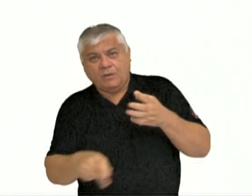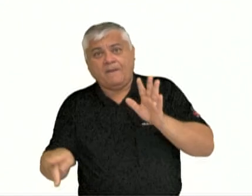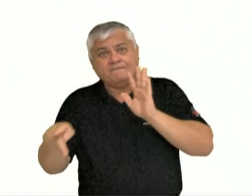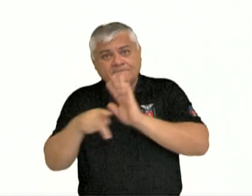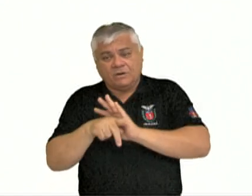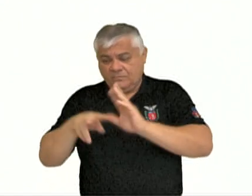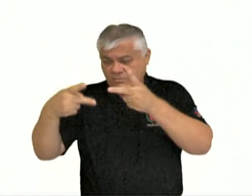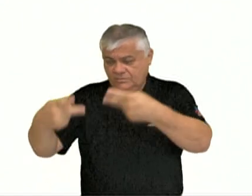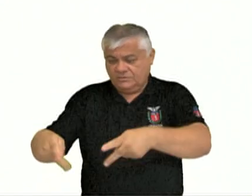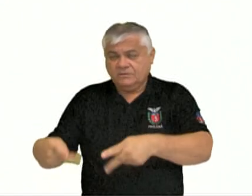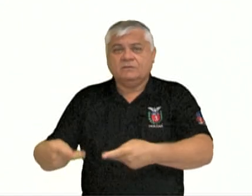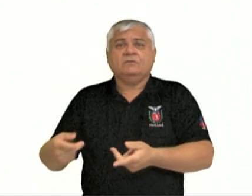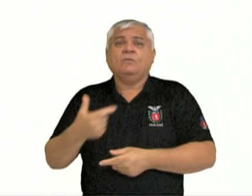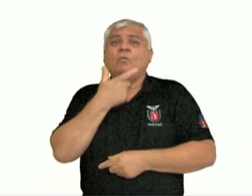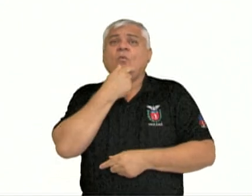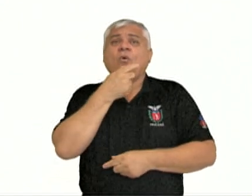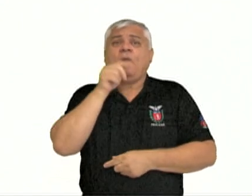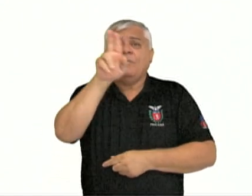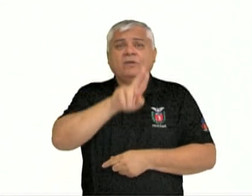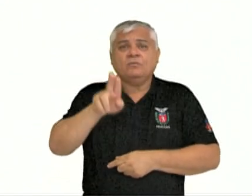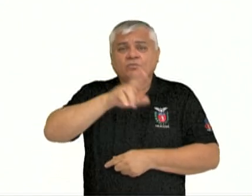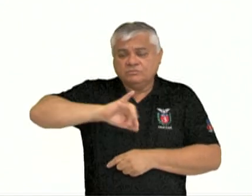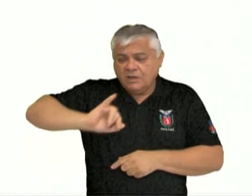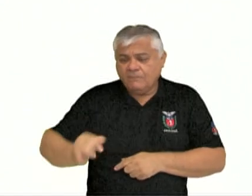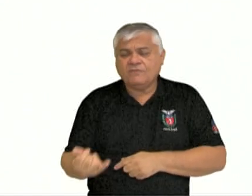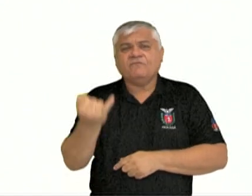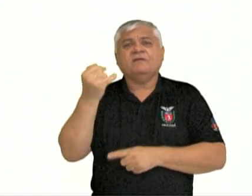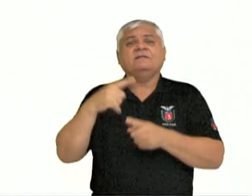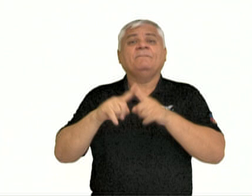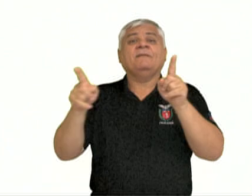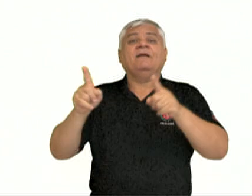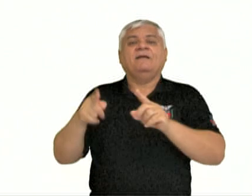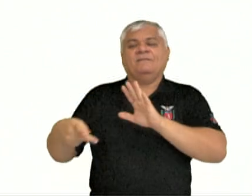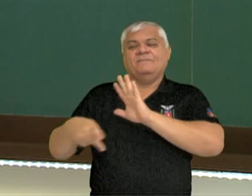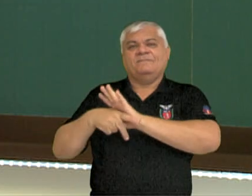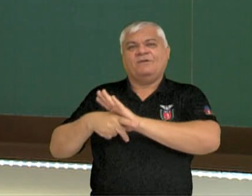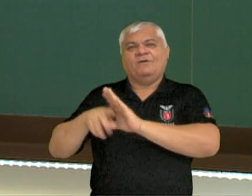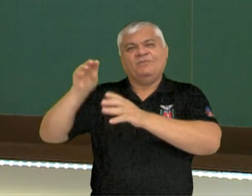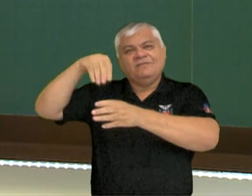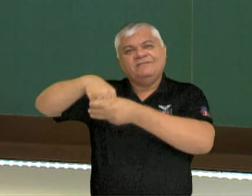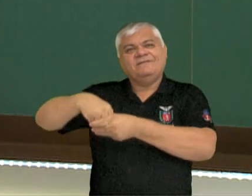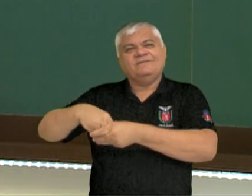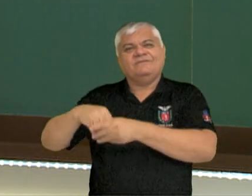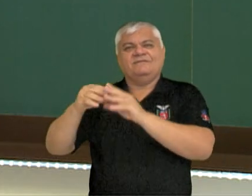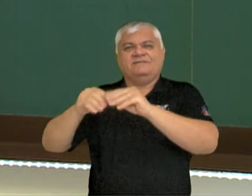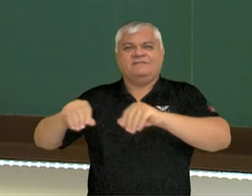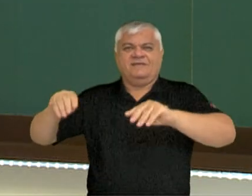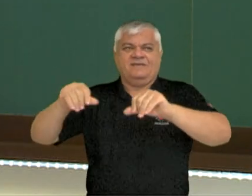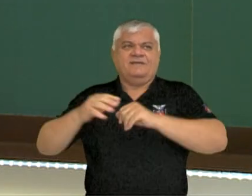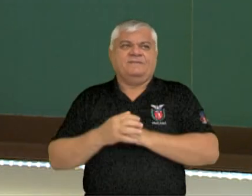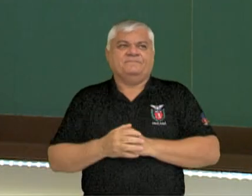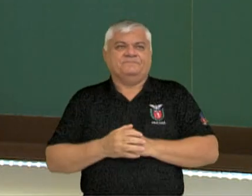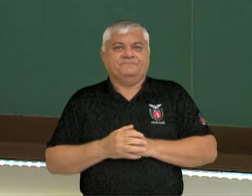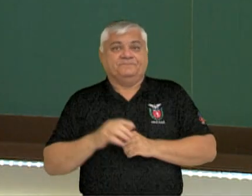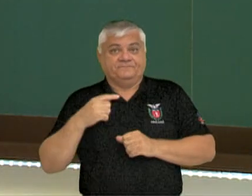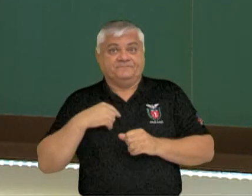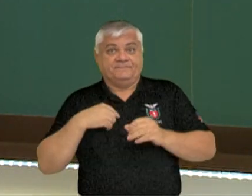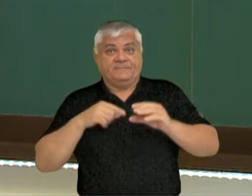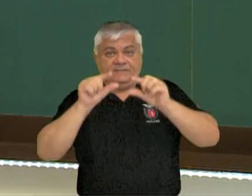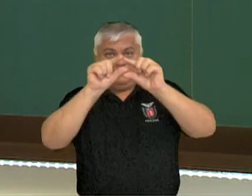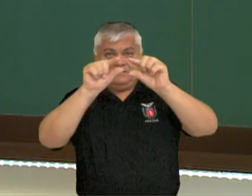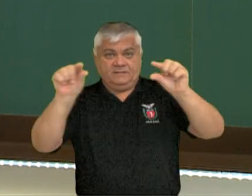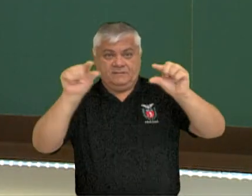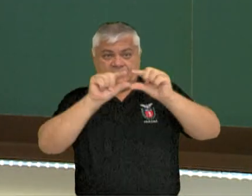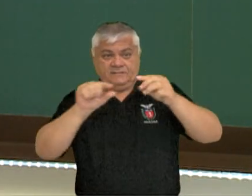atividades humanas e tudo isso está ligado ao interior da terra. Então nós temos ali as camadas, começando